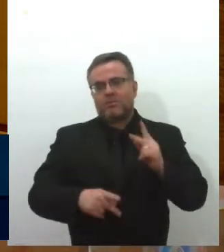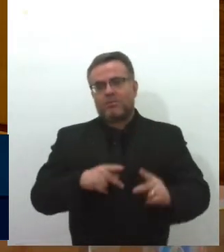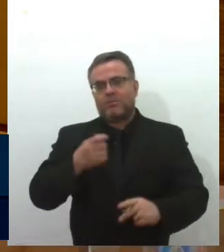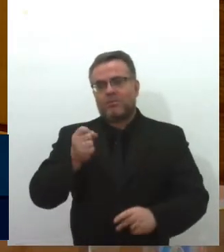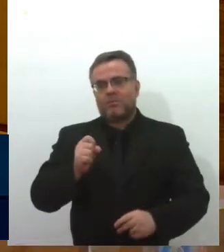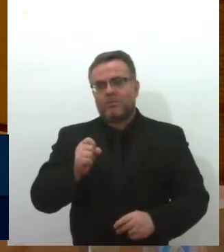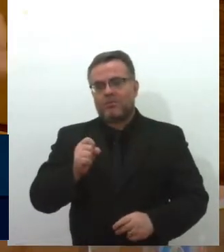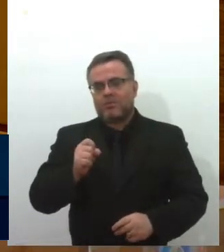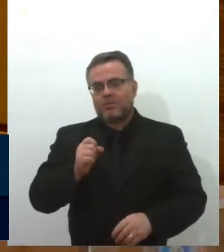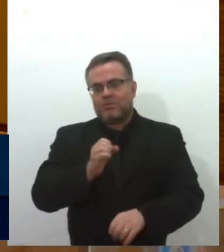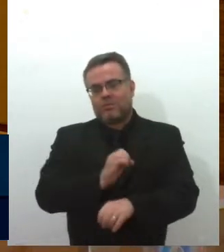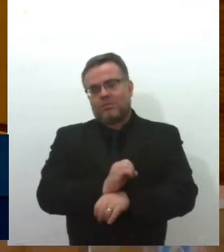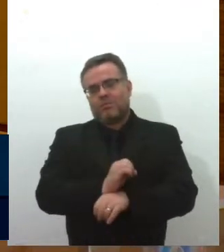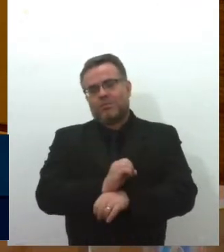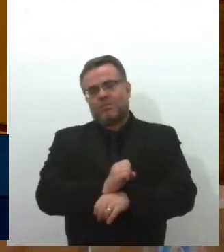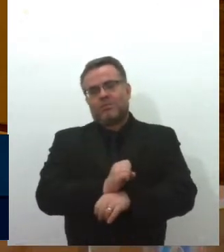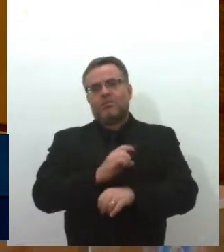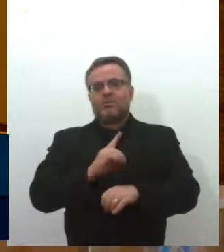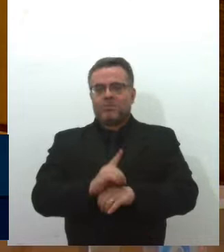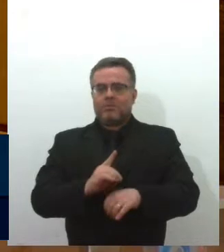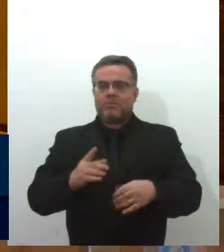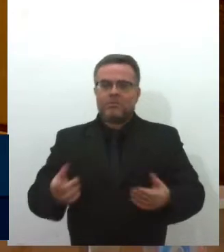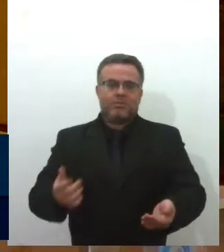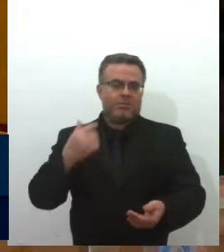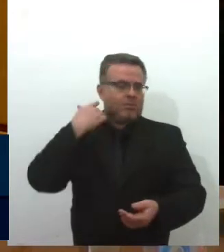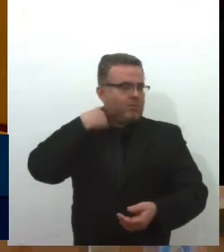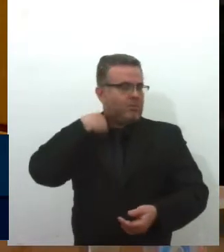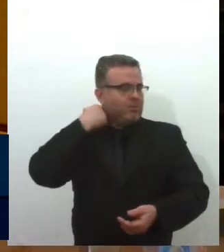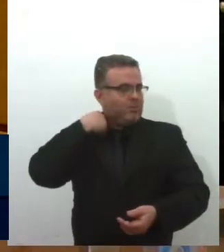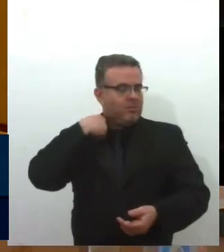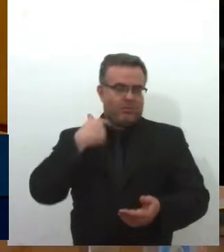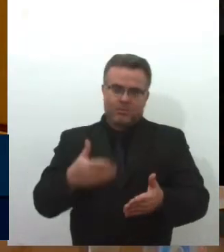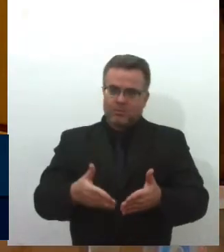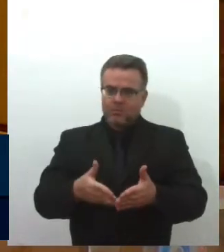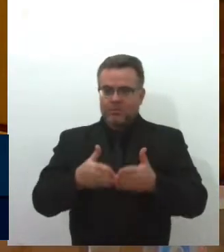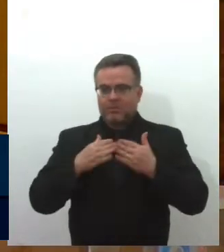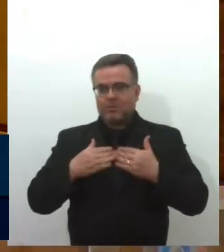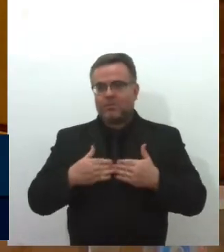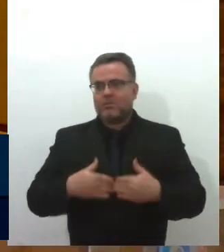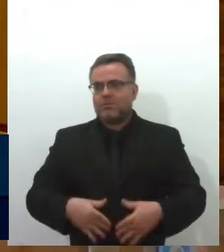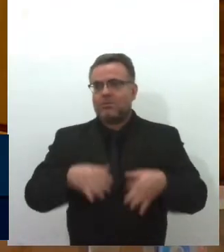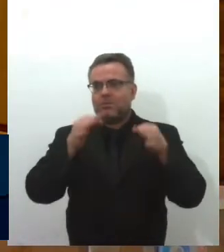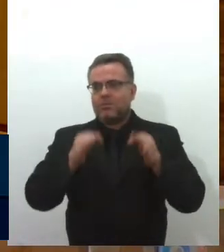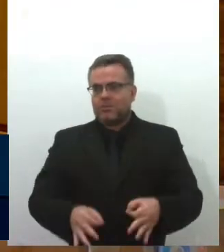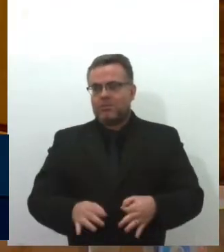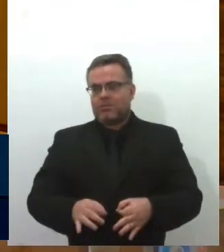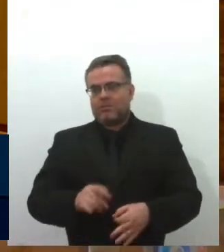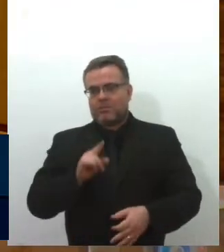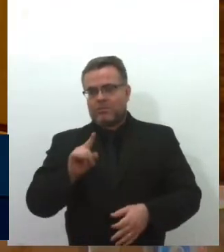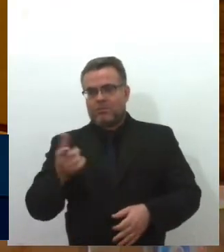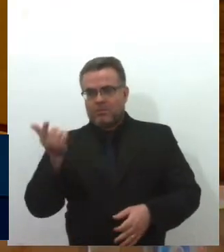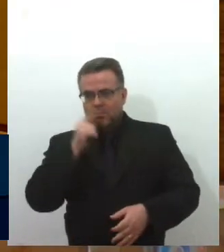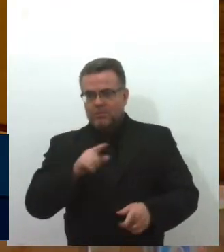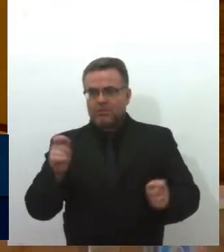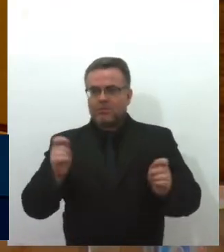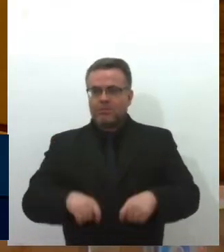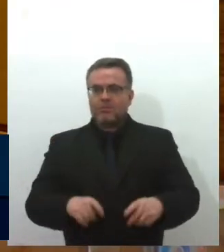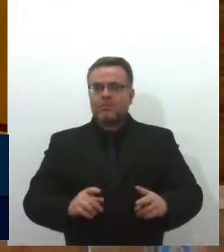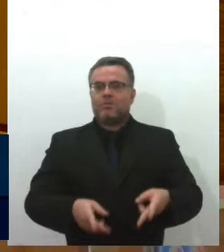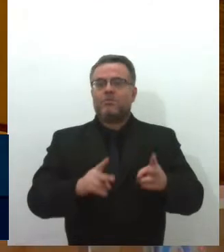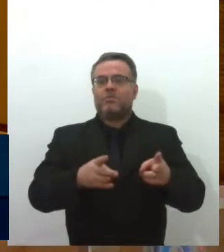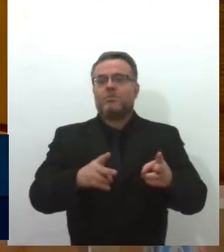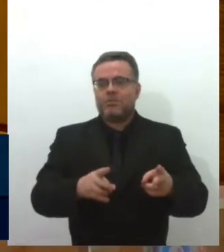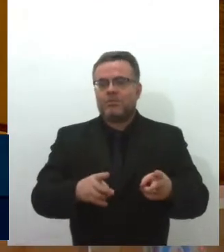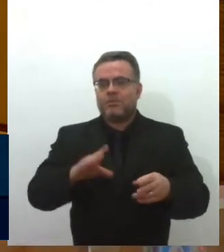Dias. E eu queria, deputada, que vai, eu tenho certeza que a senhora vai enriquecer muito essa nossa